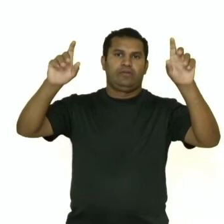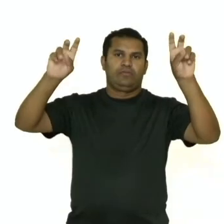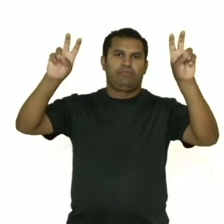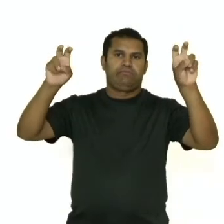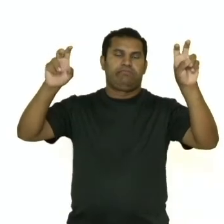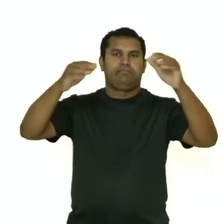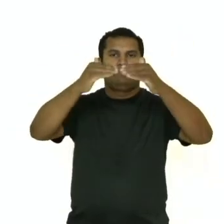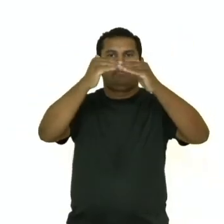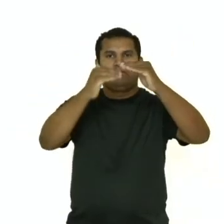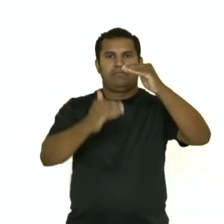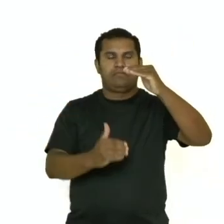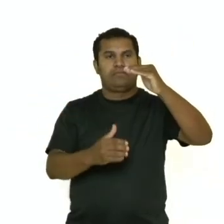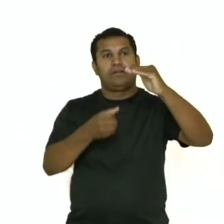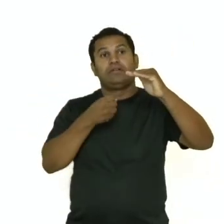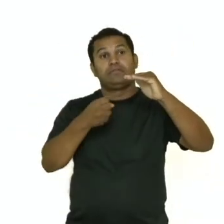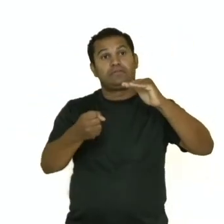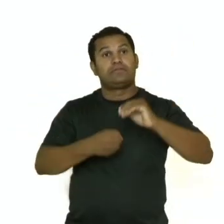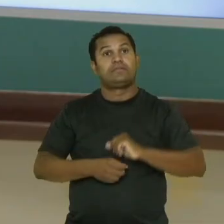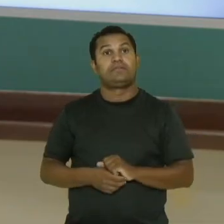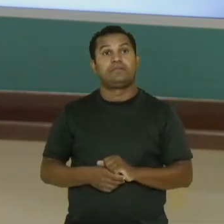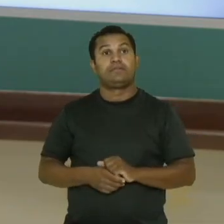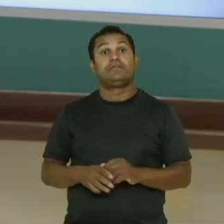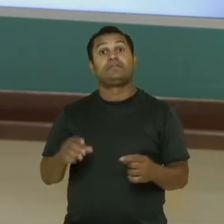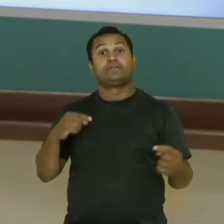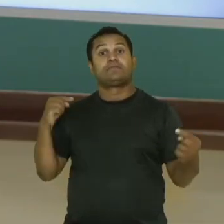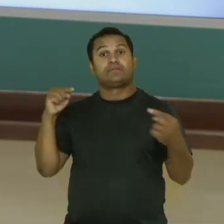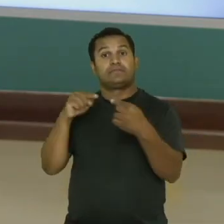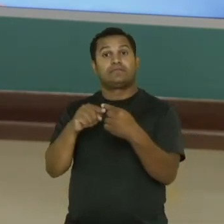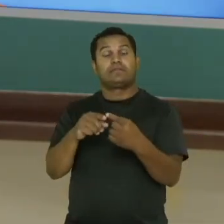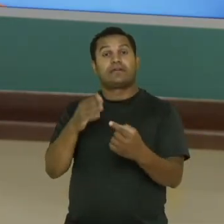relevantes ao assunto abordado.